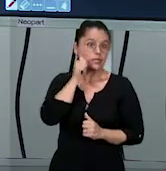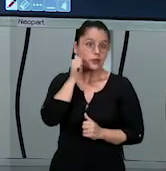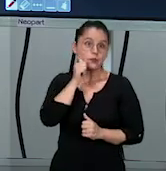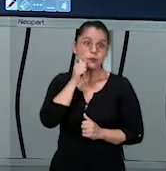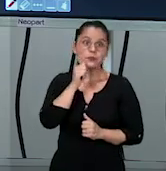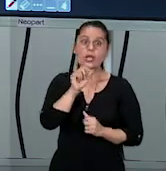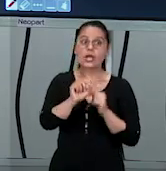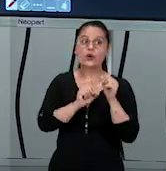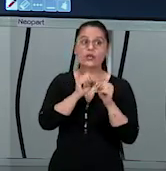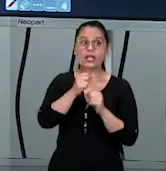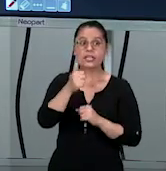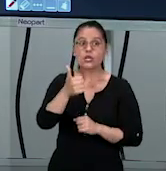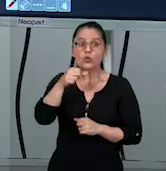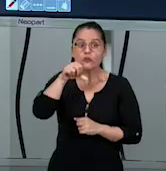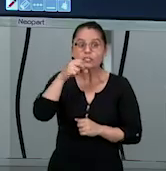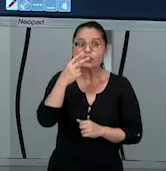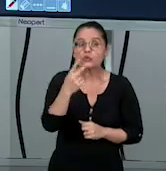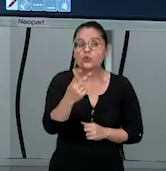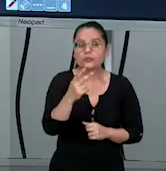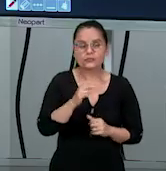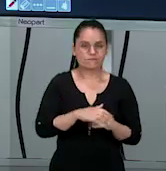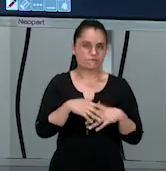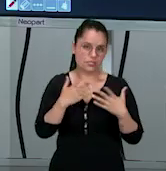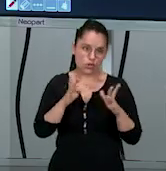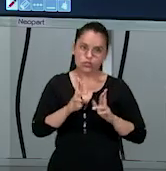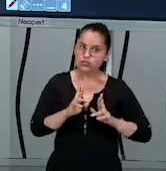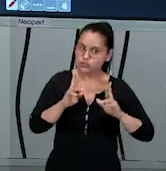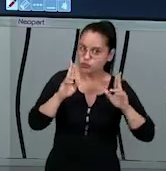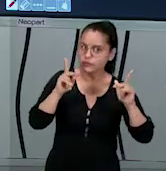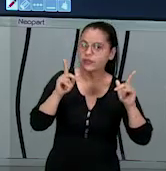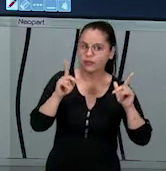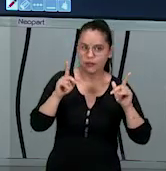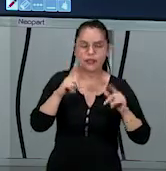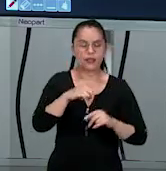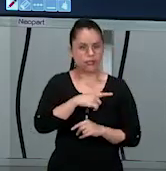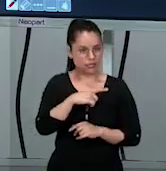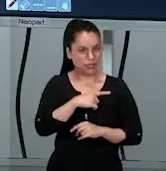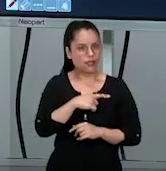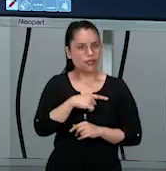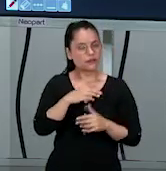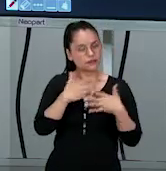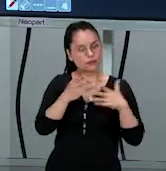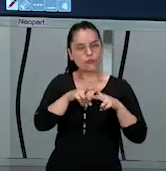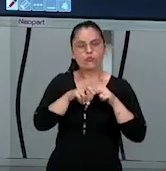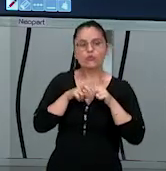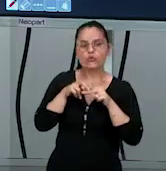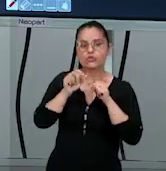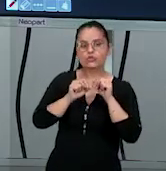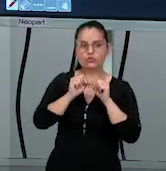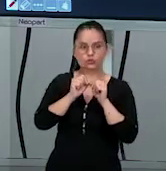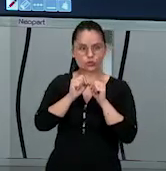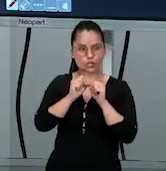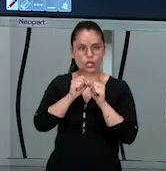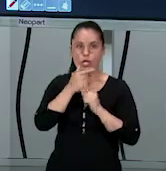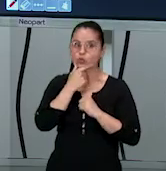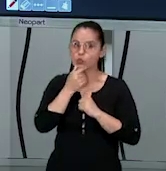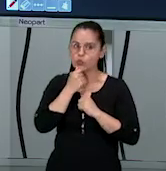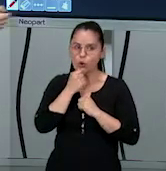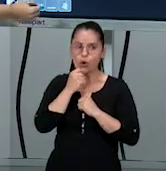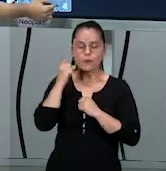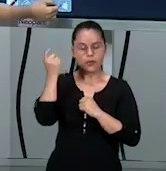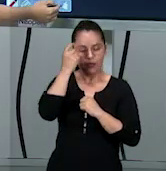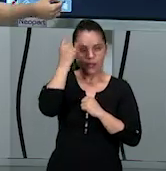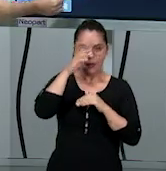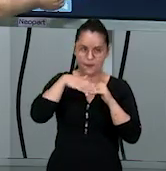brasileira vai ter aí um e noventa dois, então, assim, acaba que dá uma diferença e por isso, então, a rede dos homens é um pouco mais alta,